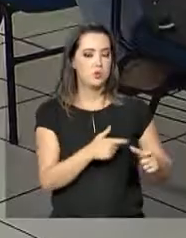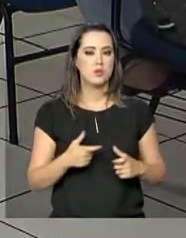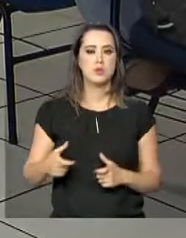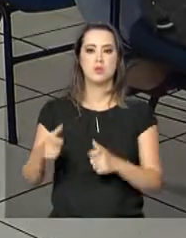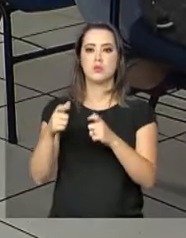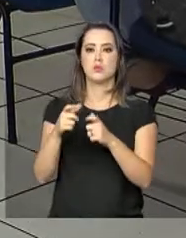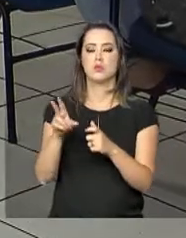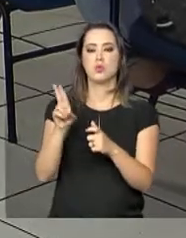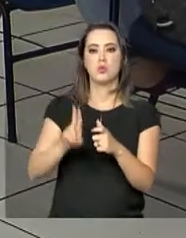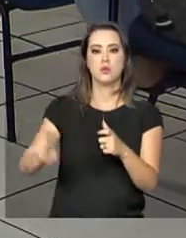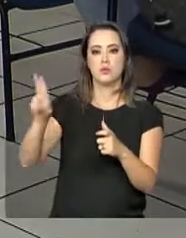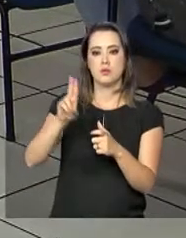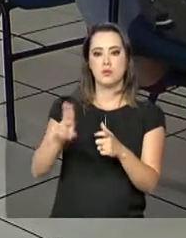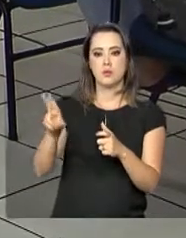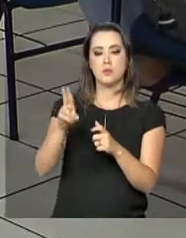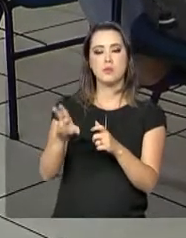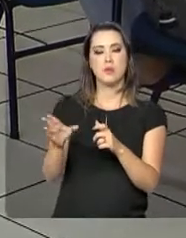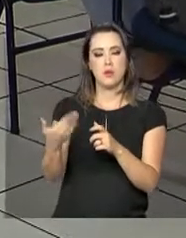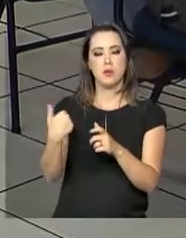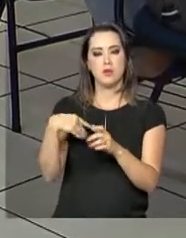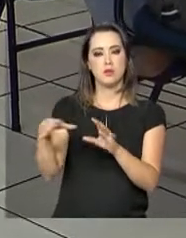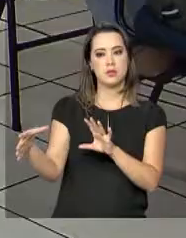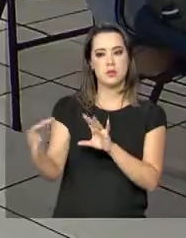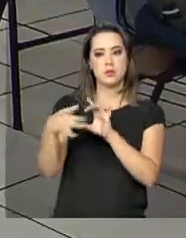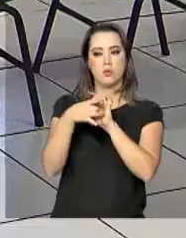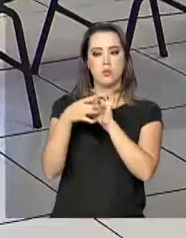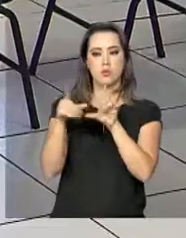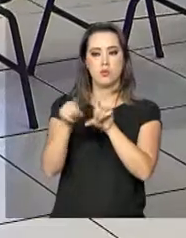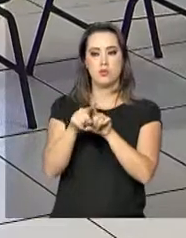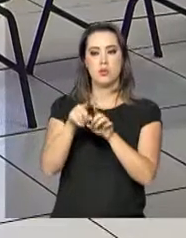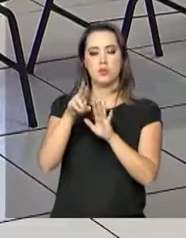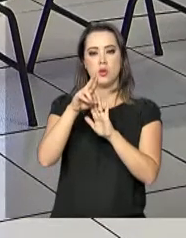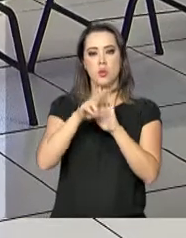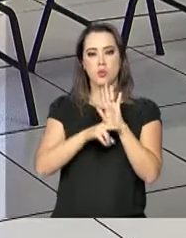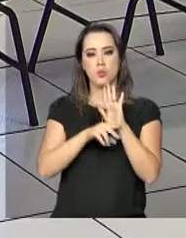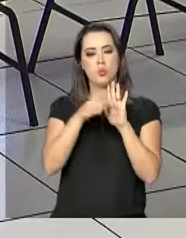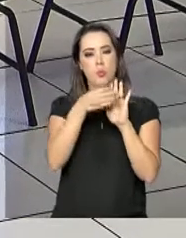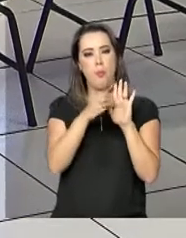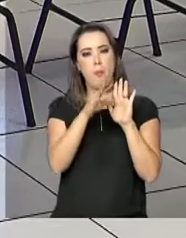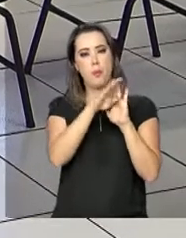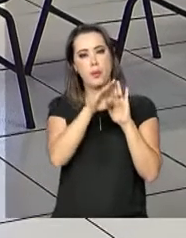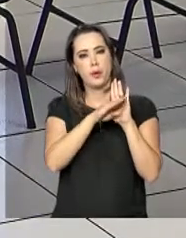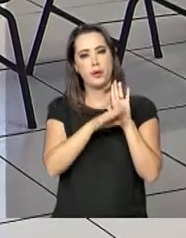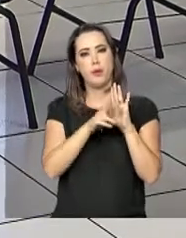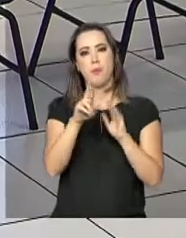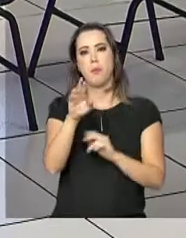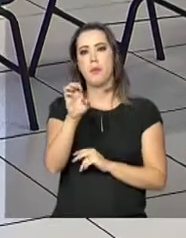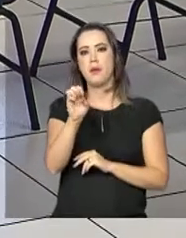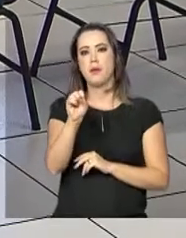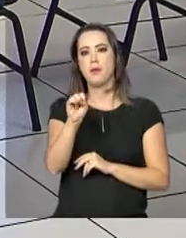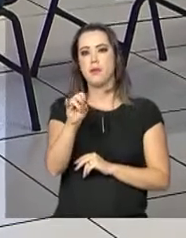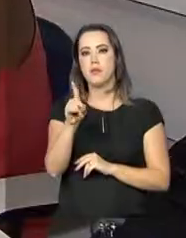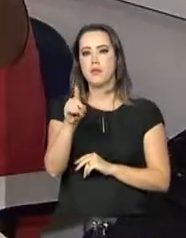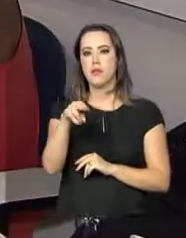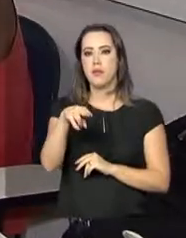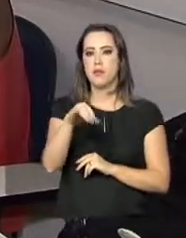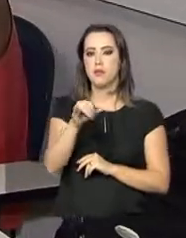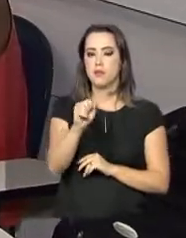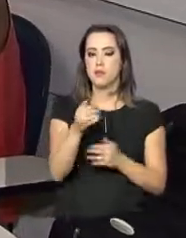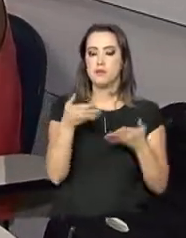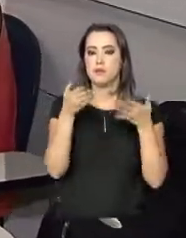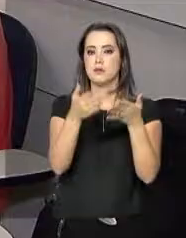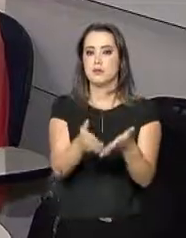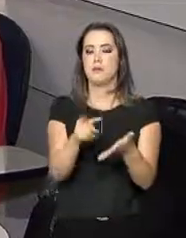ensino superior credenciadas no Residência Pedagógica. E são elas as responsáveis pela seleção dos estudantes que vão